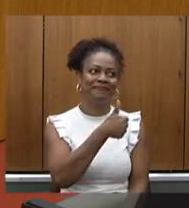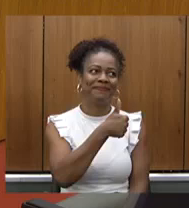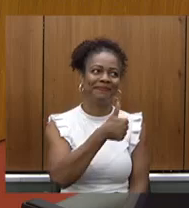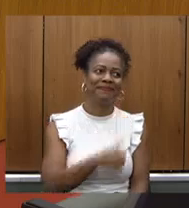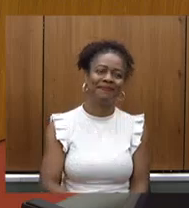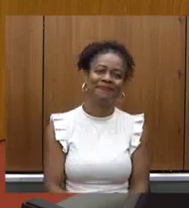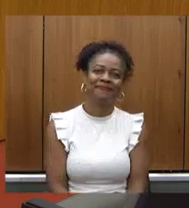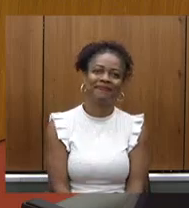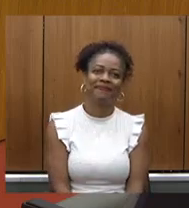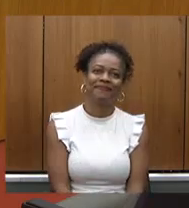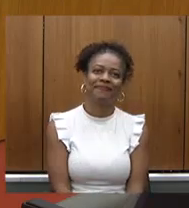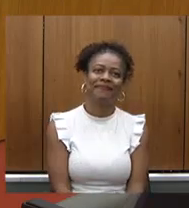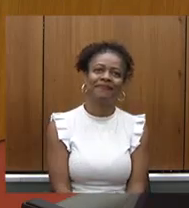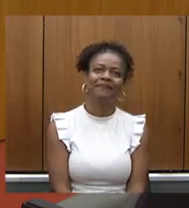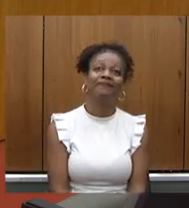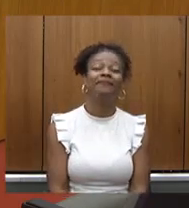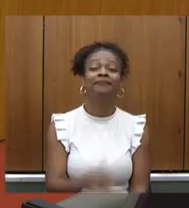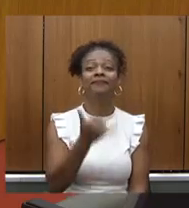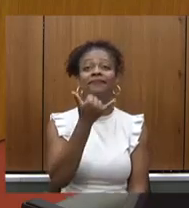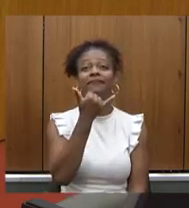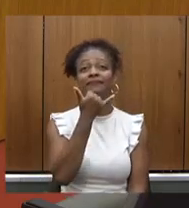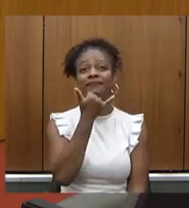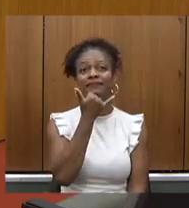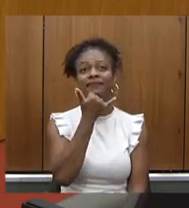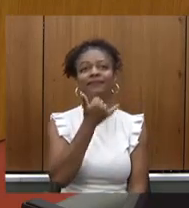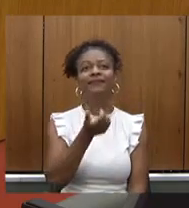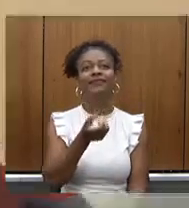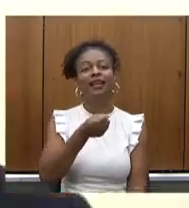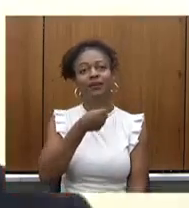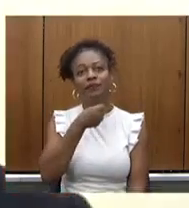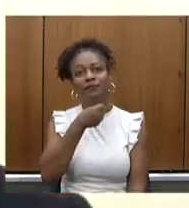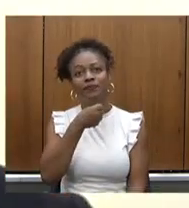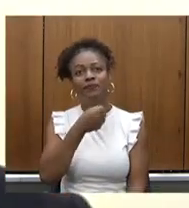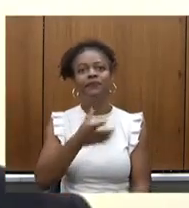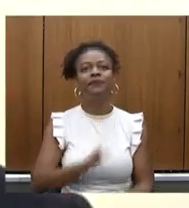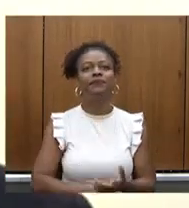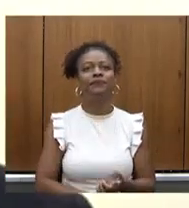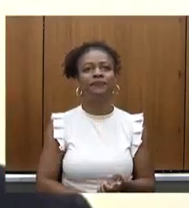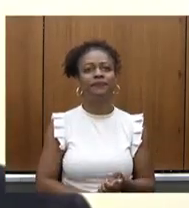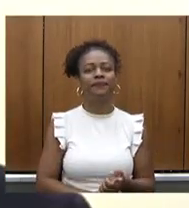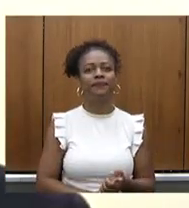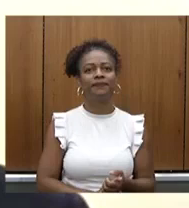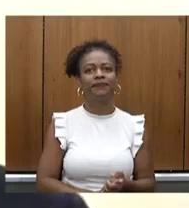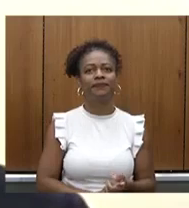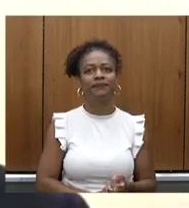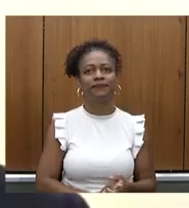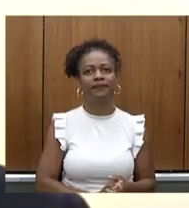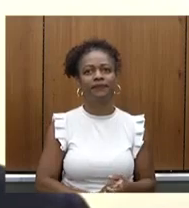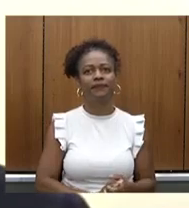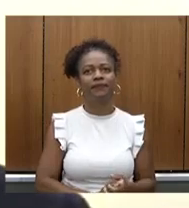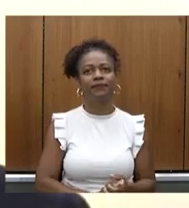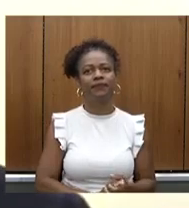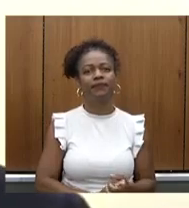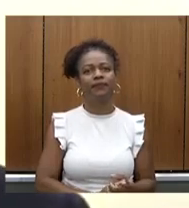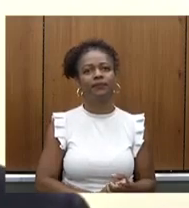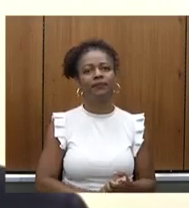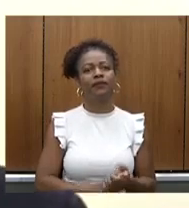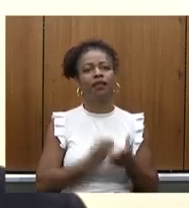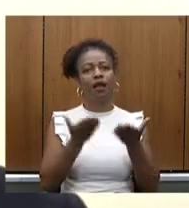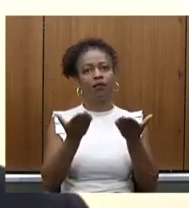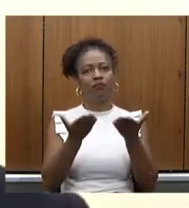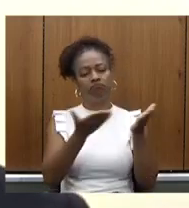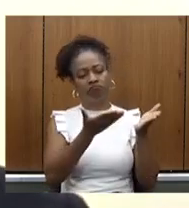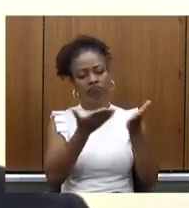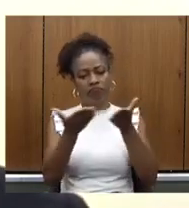perdão esqueci de abrir o microfone muito obrigado deputado Gustavo Santana eu passo a palavra ao deputado Antônio Carlos